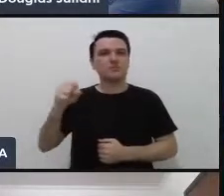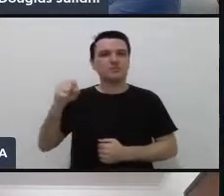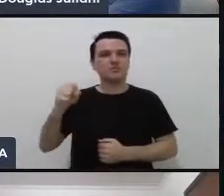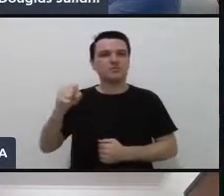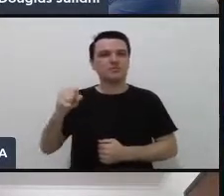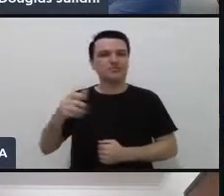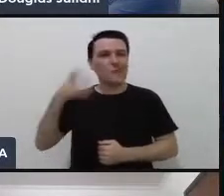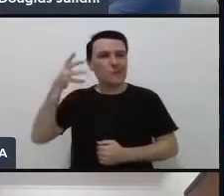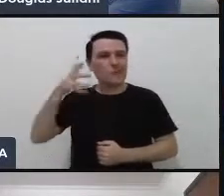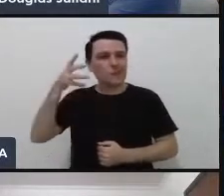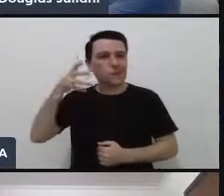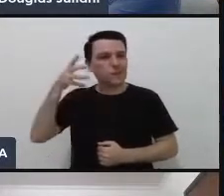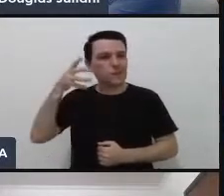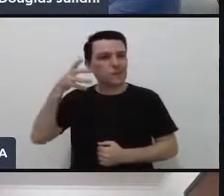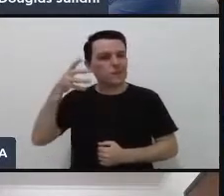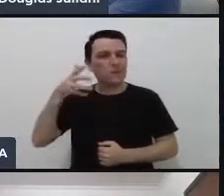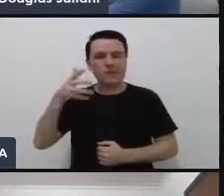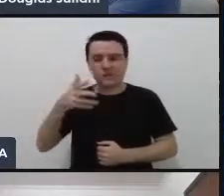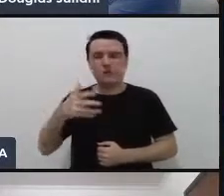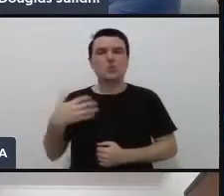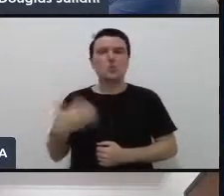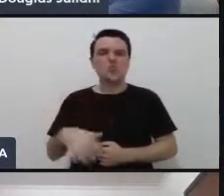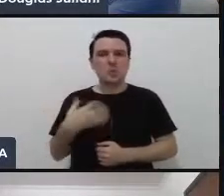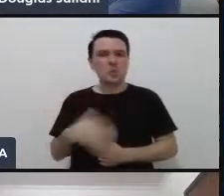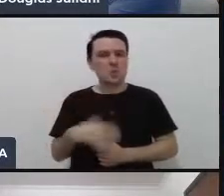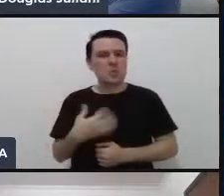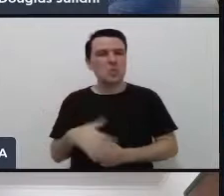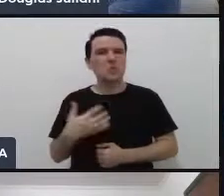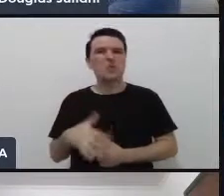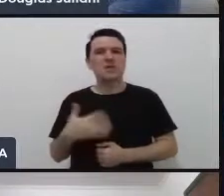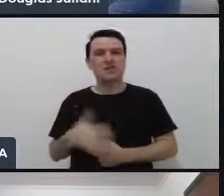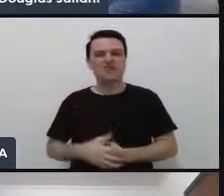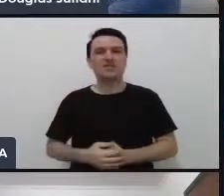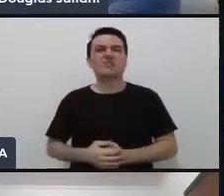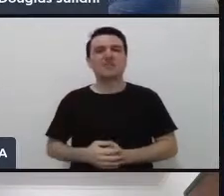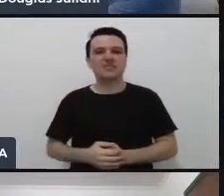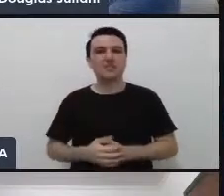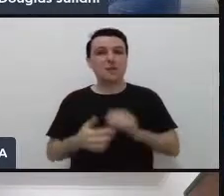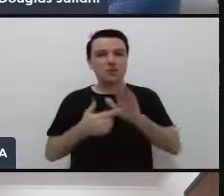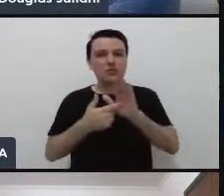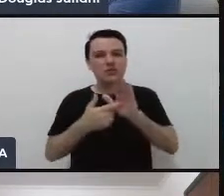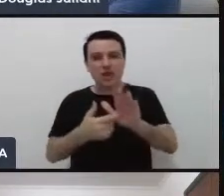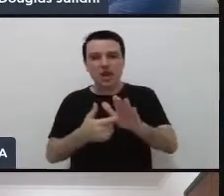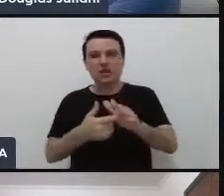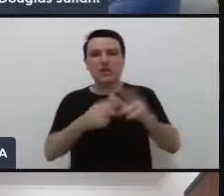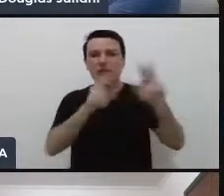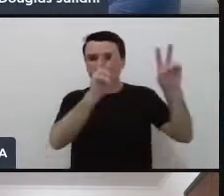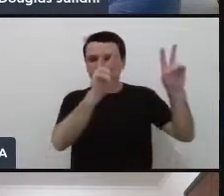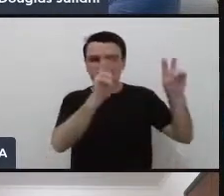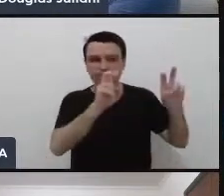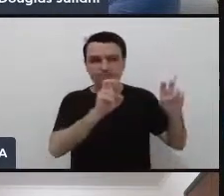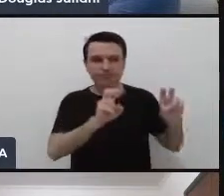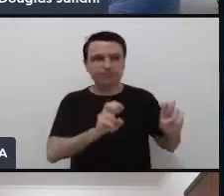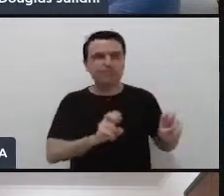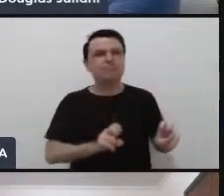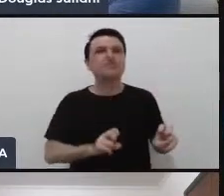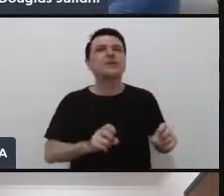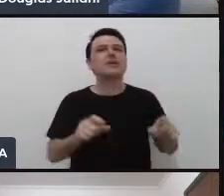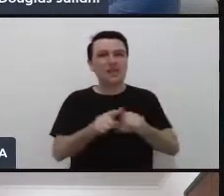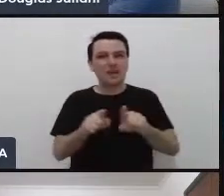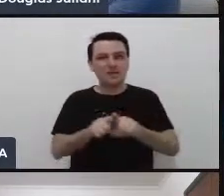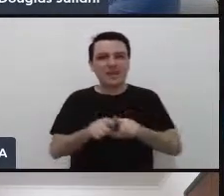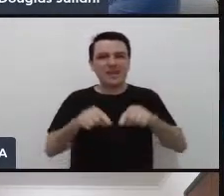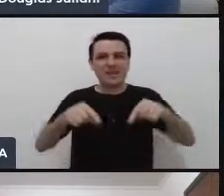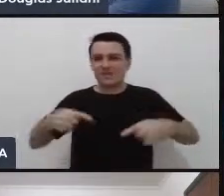palestra e conversa além de de expor os conteúdos também essa interação que